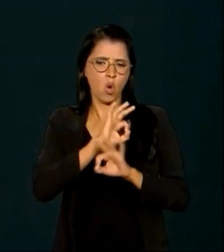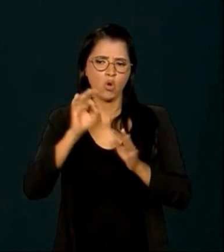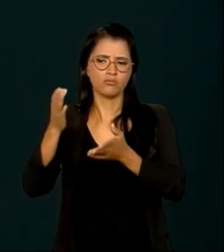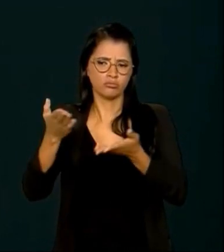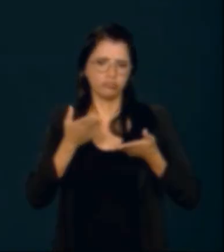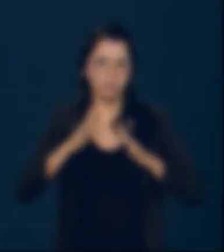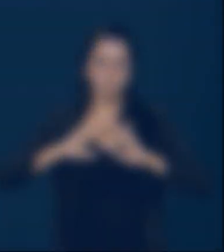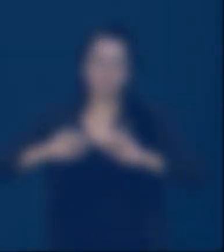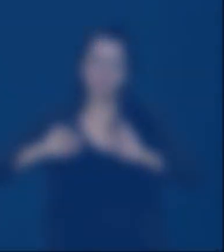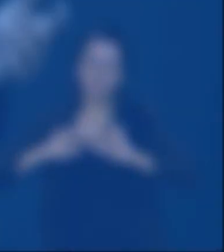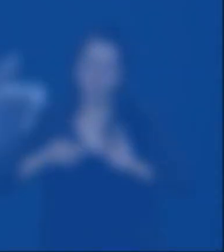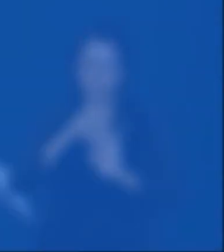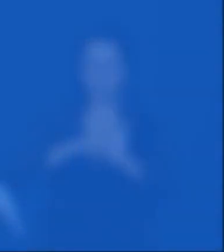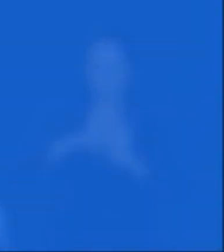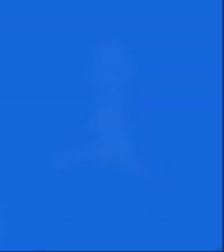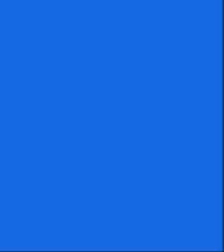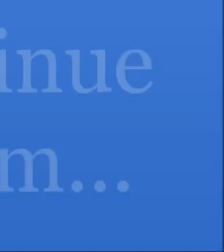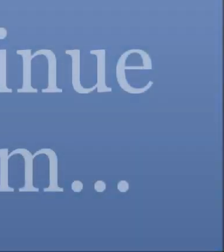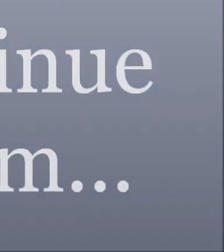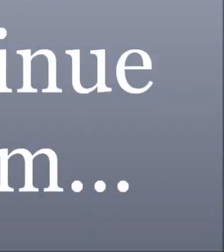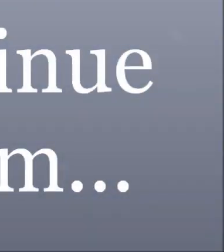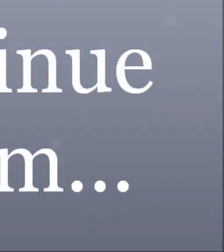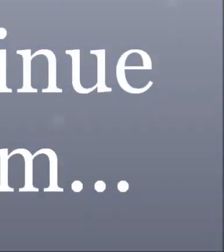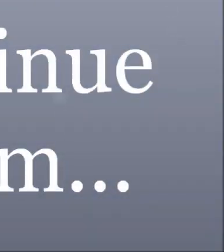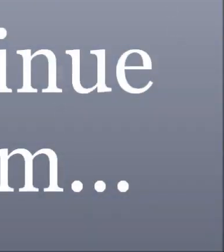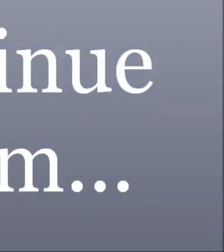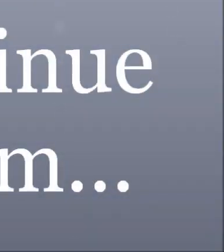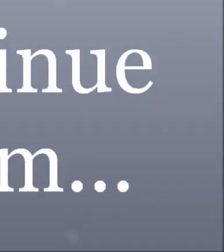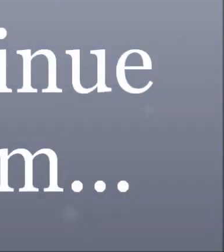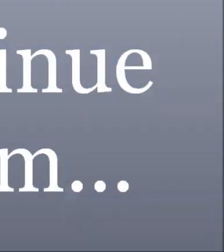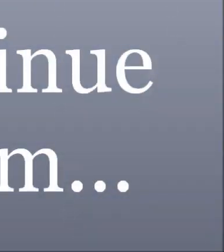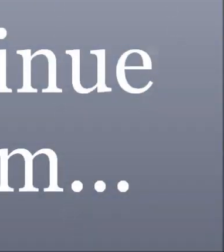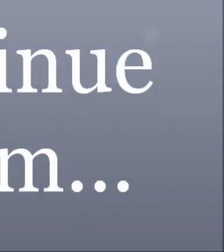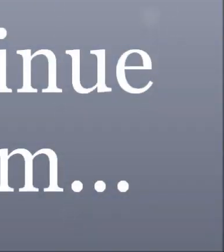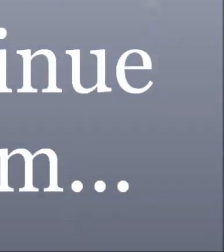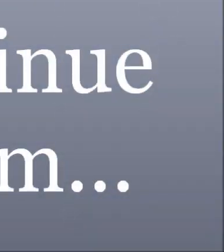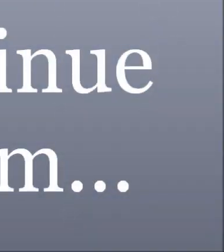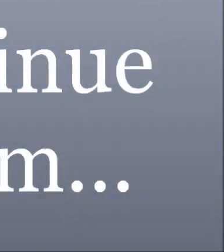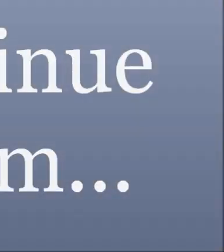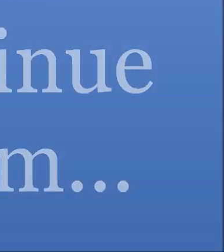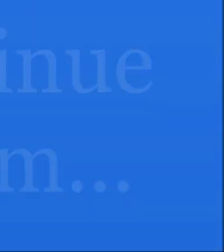pedidos de projetos estruturados. A CIDADE BRASIL NO